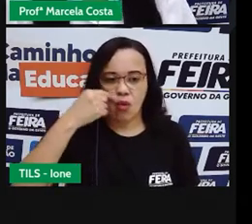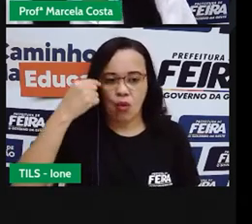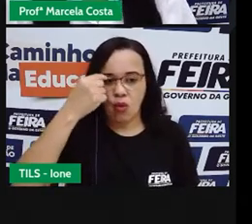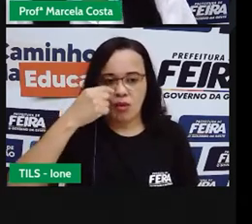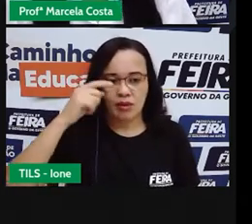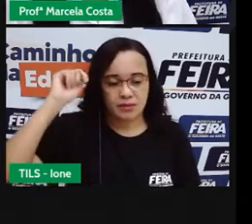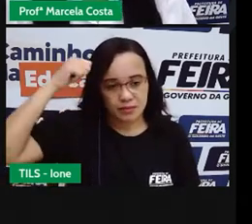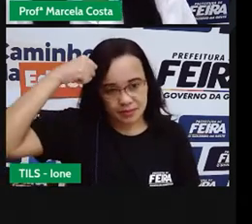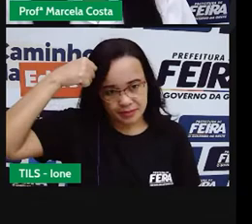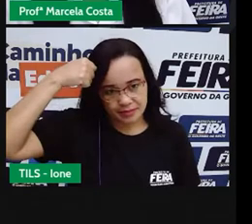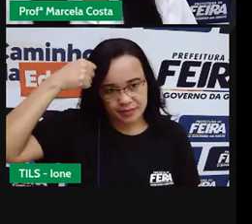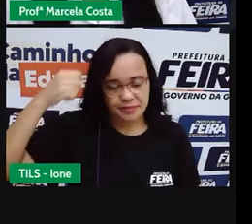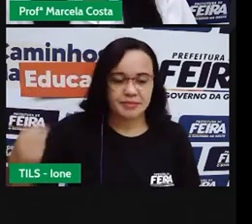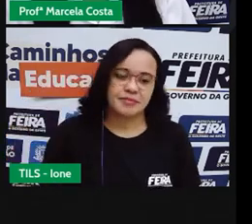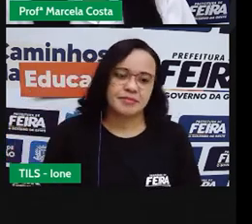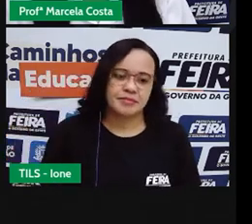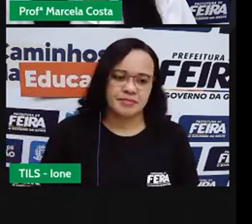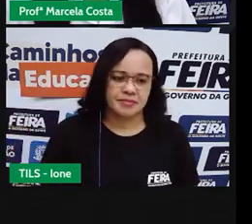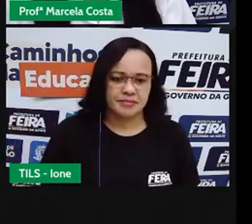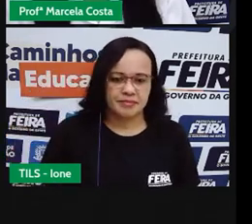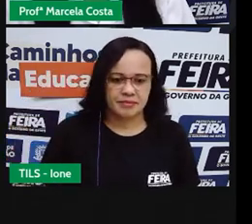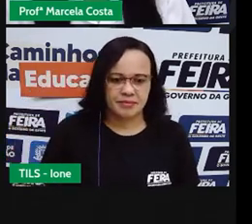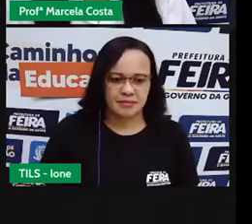Pretos